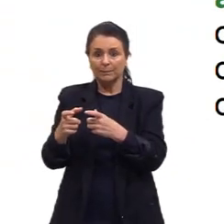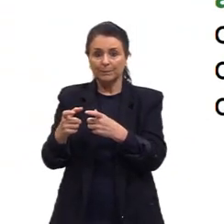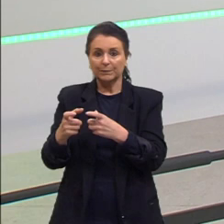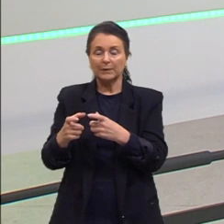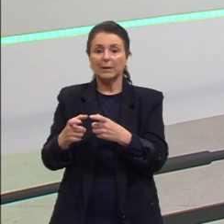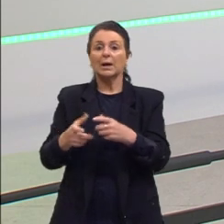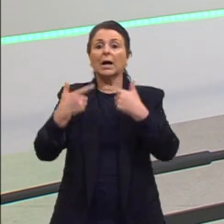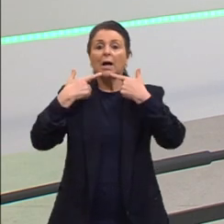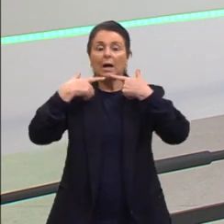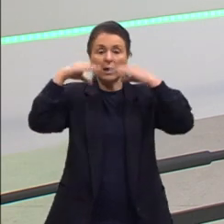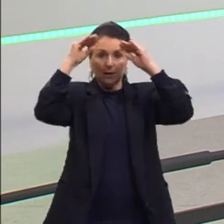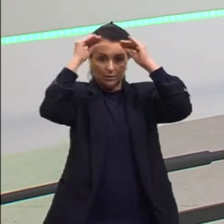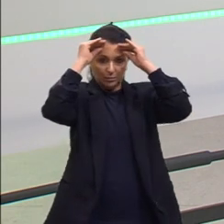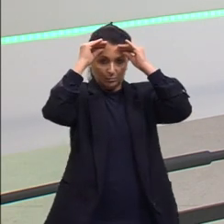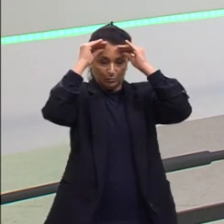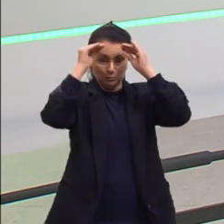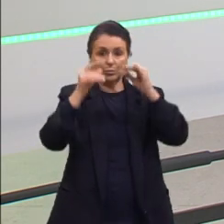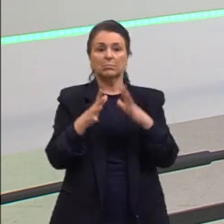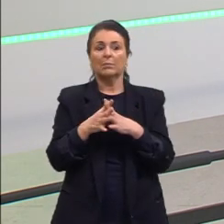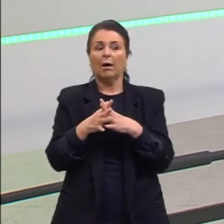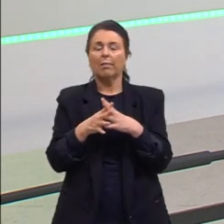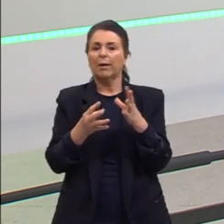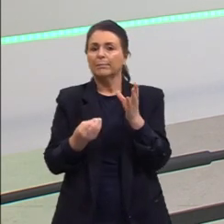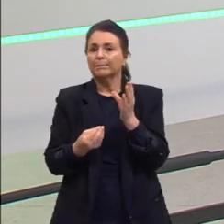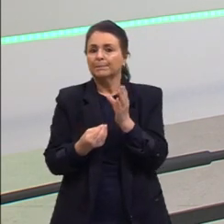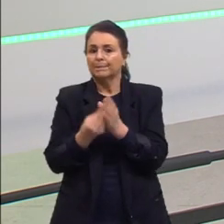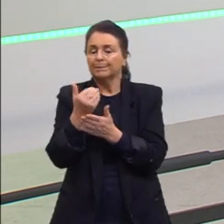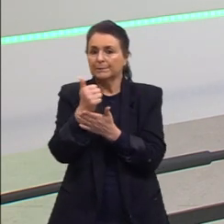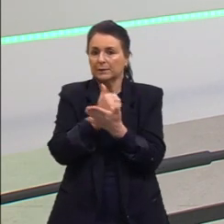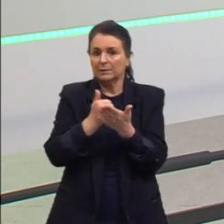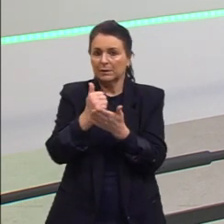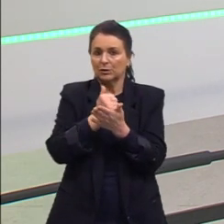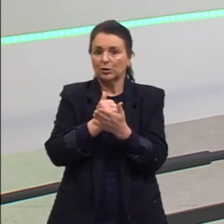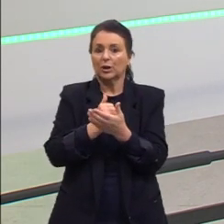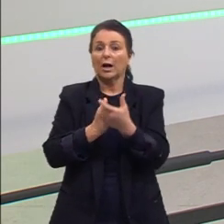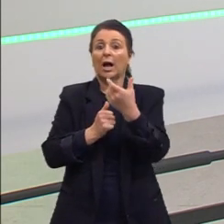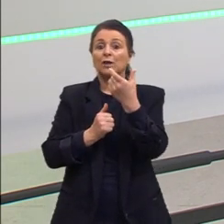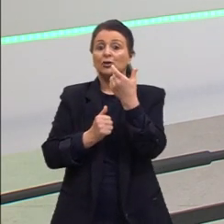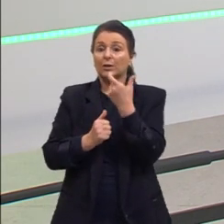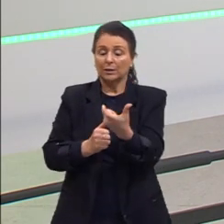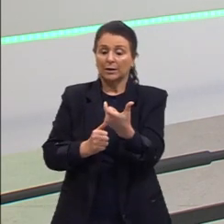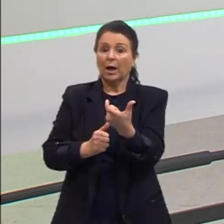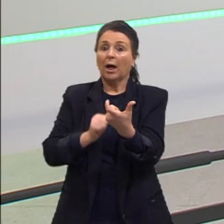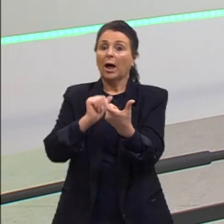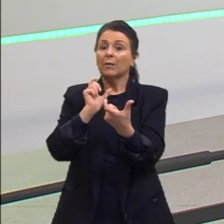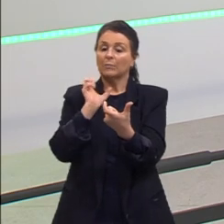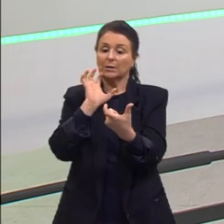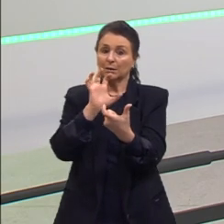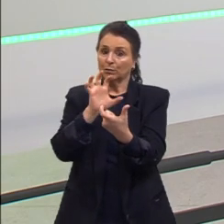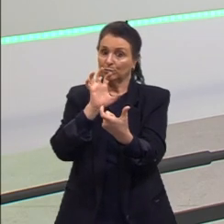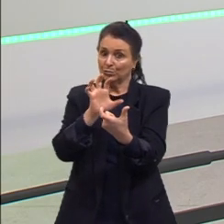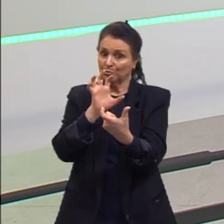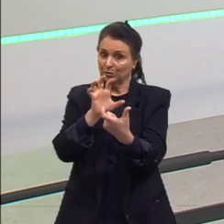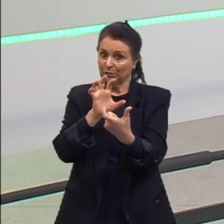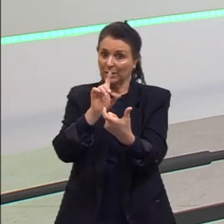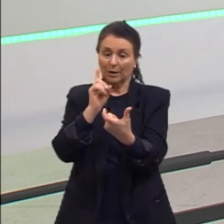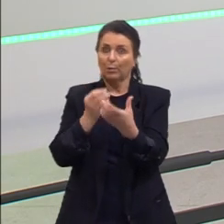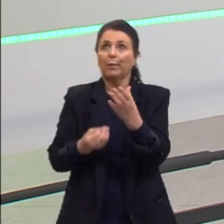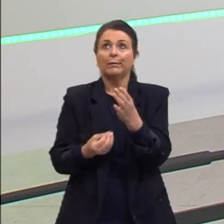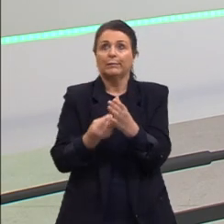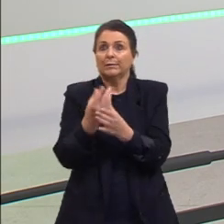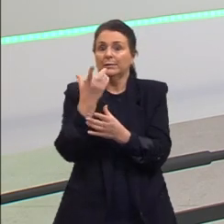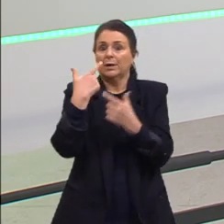A linguagem é essencialmente denotativa, ou seja, ela não é aquele uso criativo da linguagem,